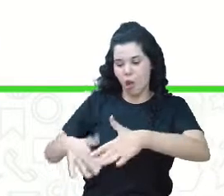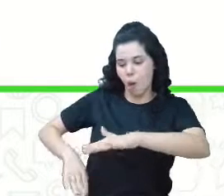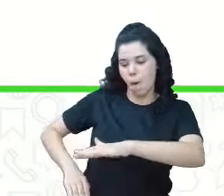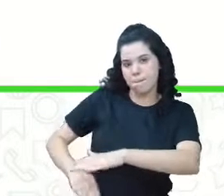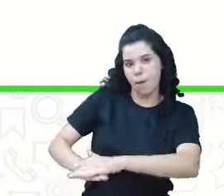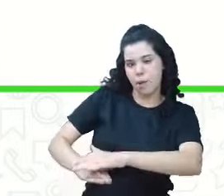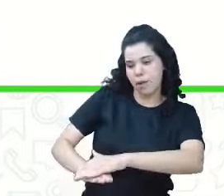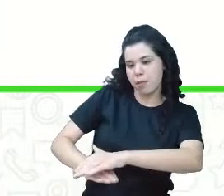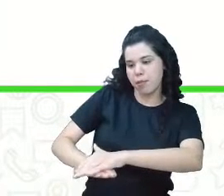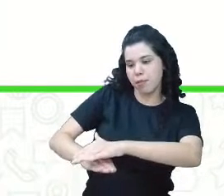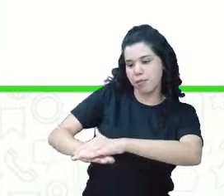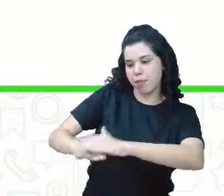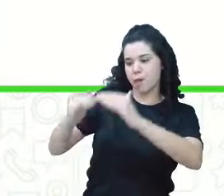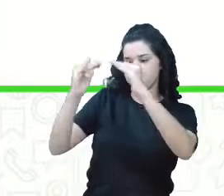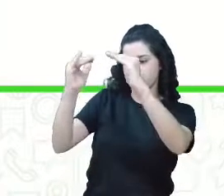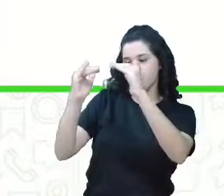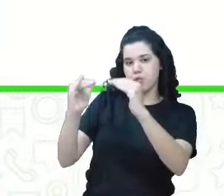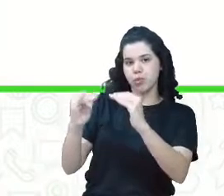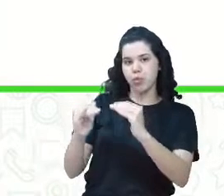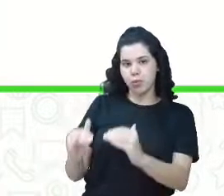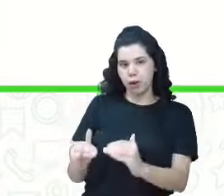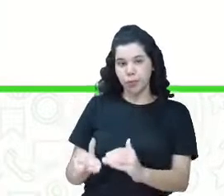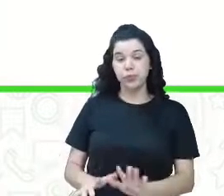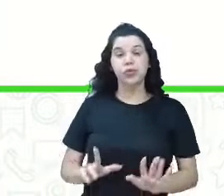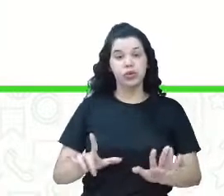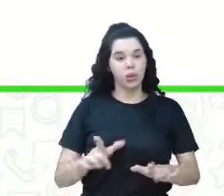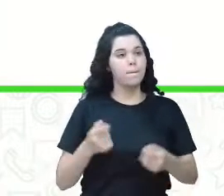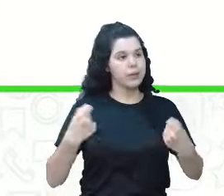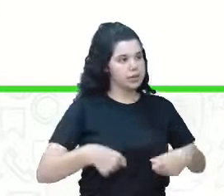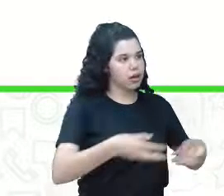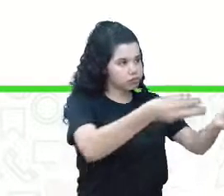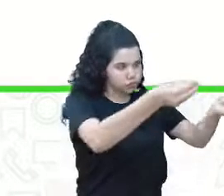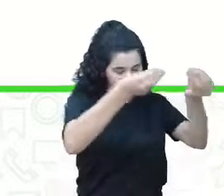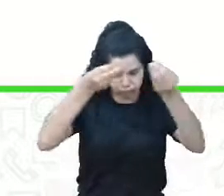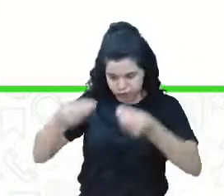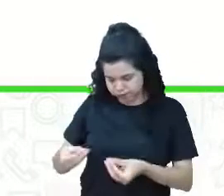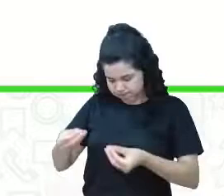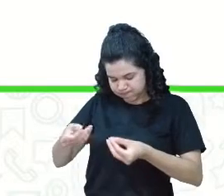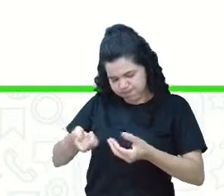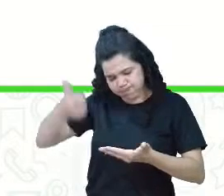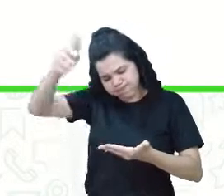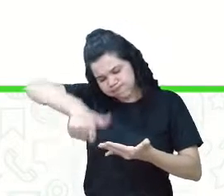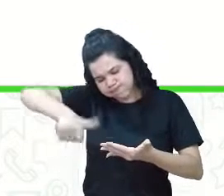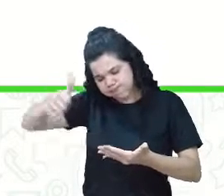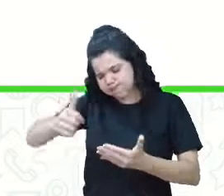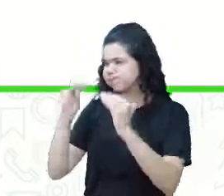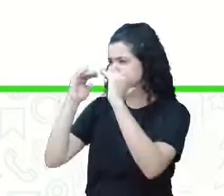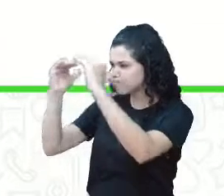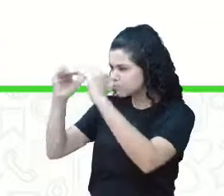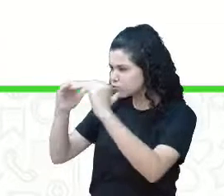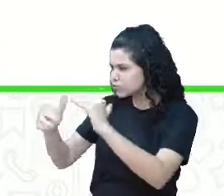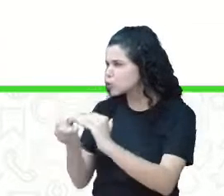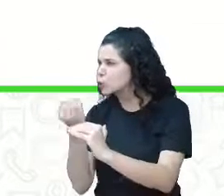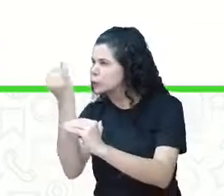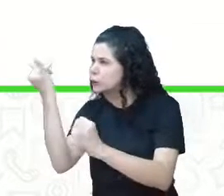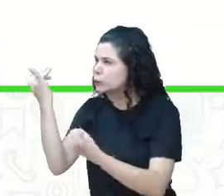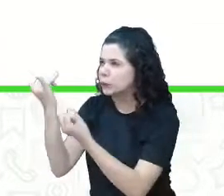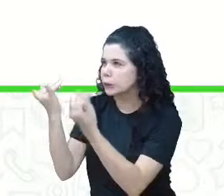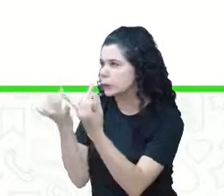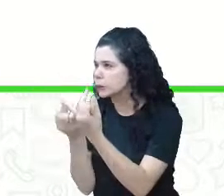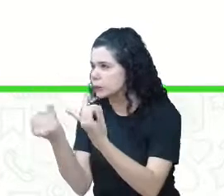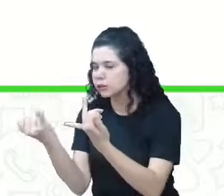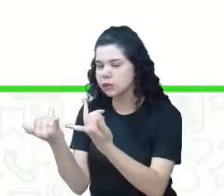materiais. Receber, verificar, estocar, contabilizar e não